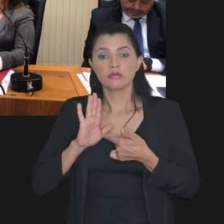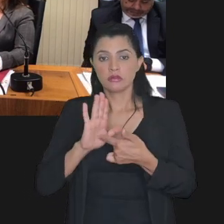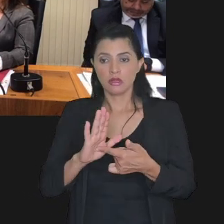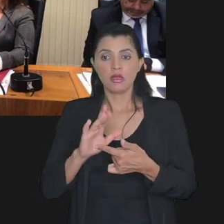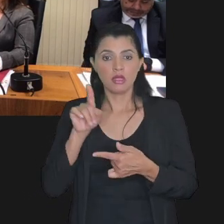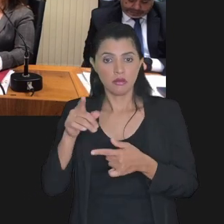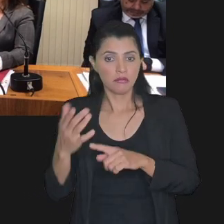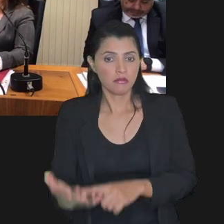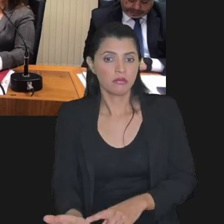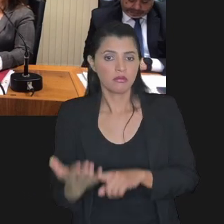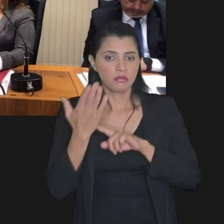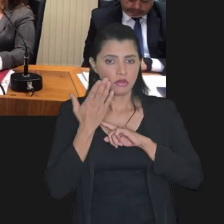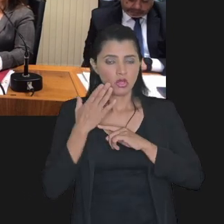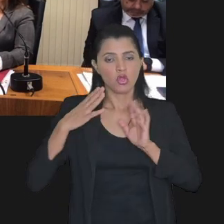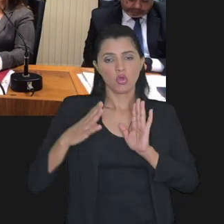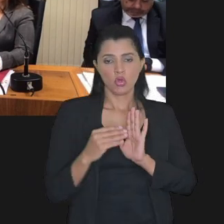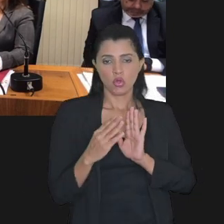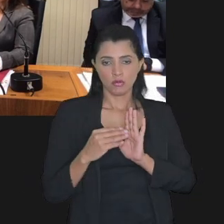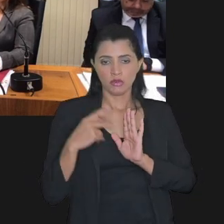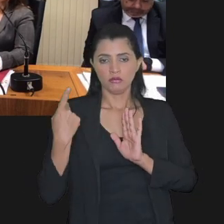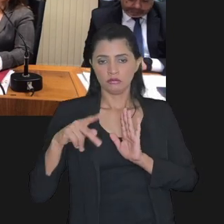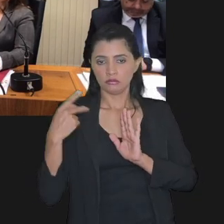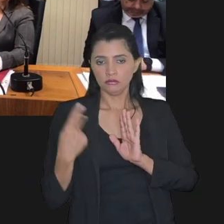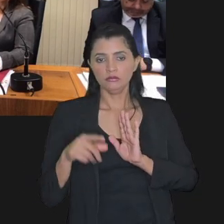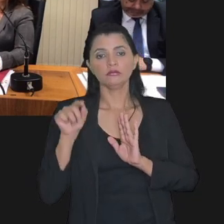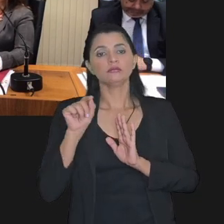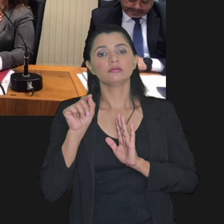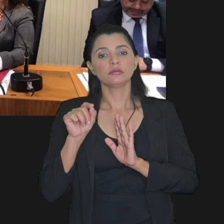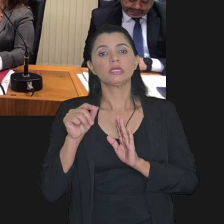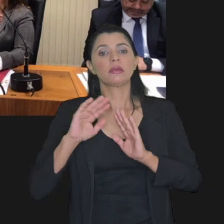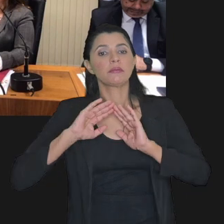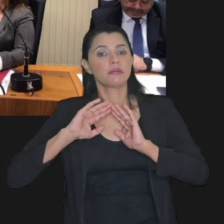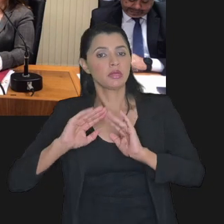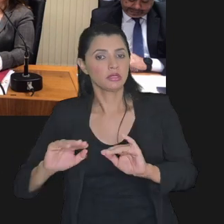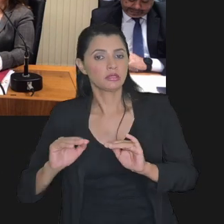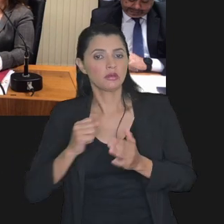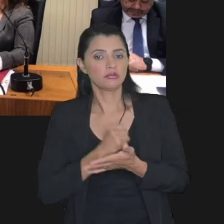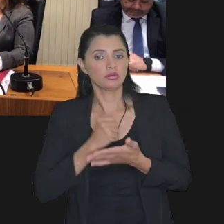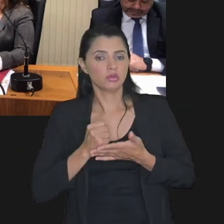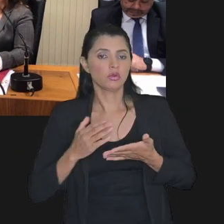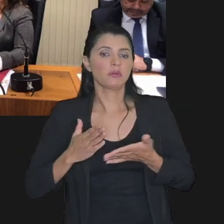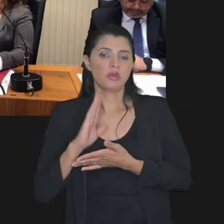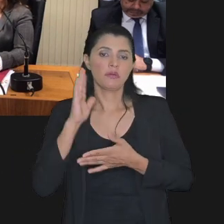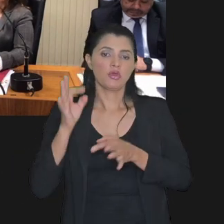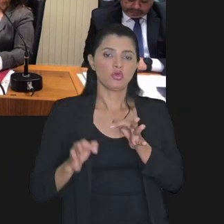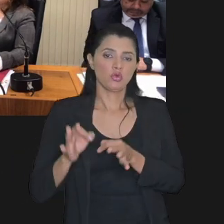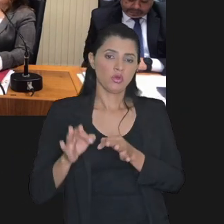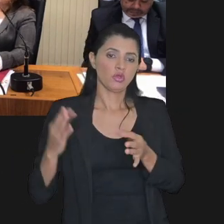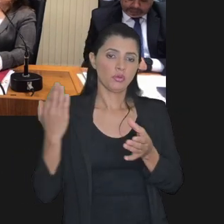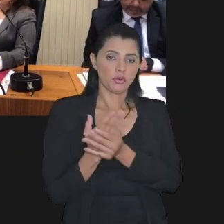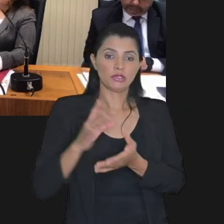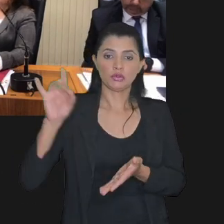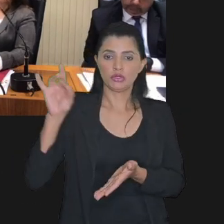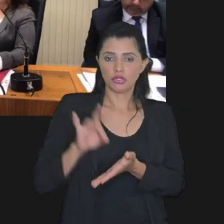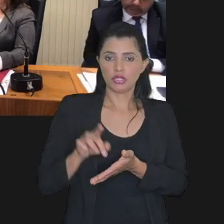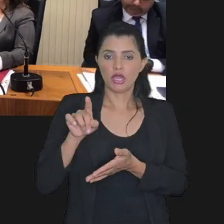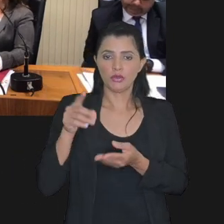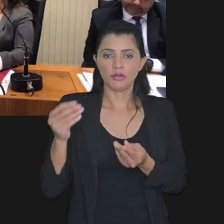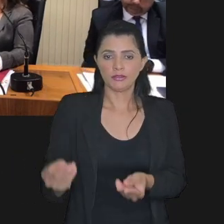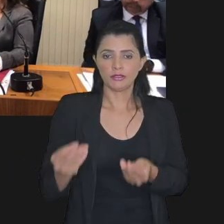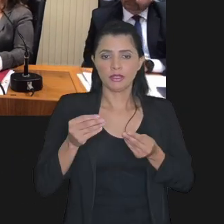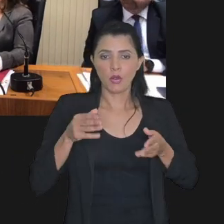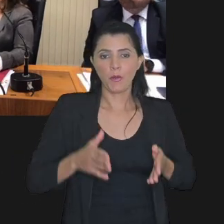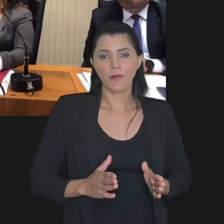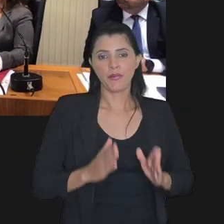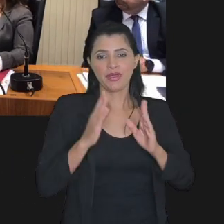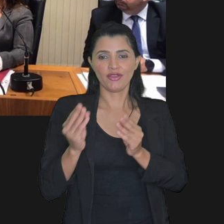a gente uma cópia dessa petição protocolada para informar o juízo do processo originário que cedeu